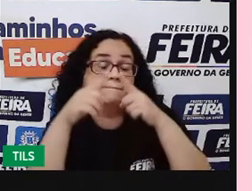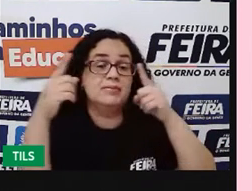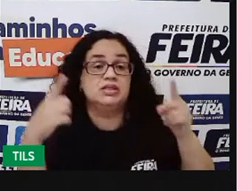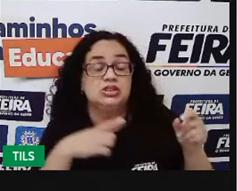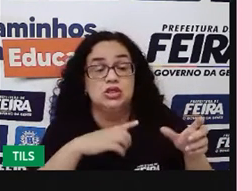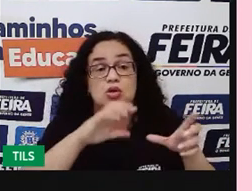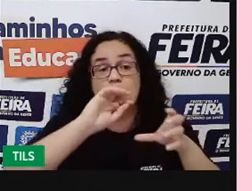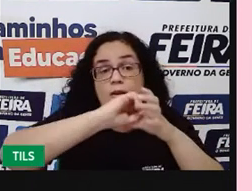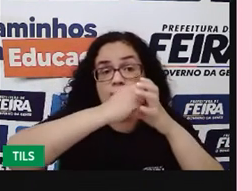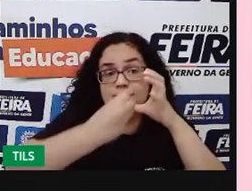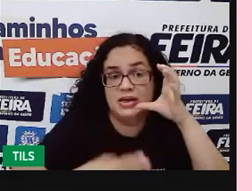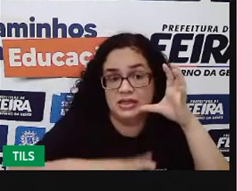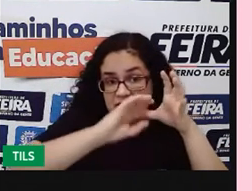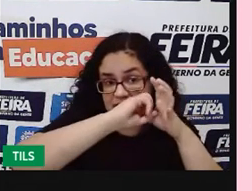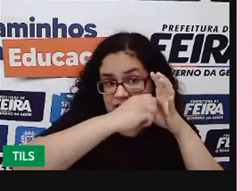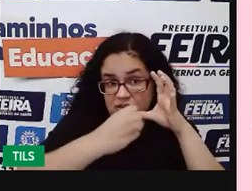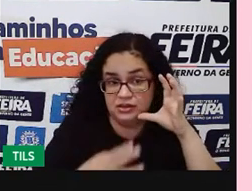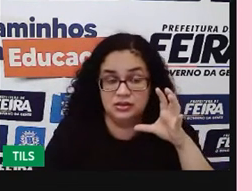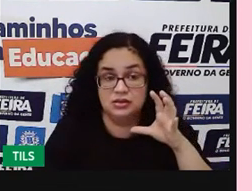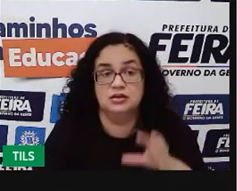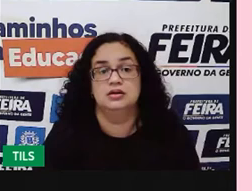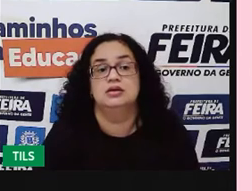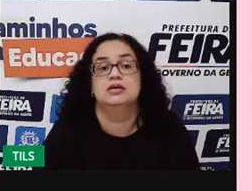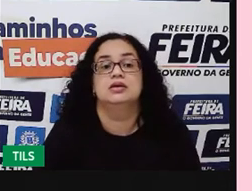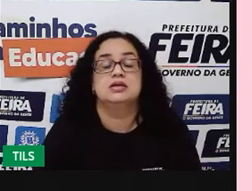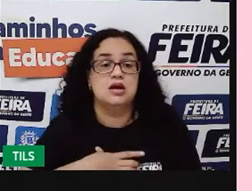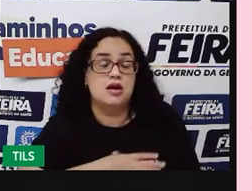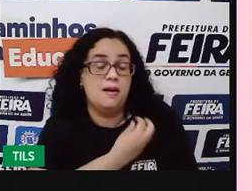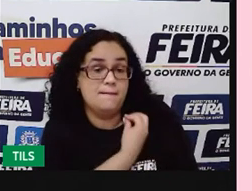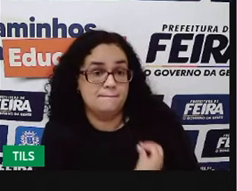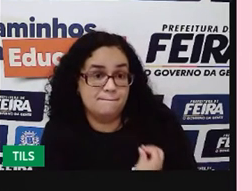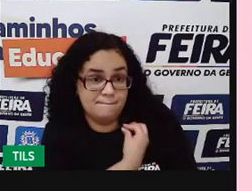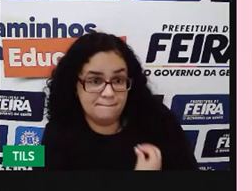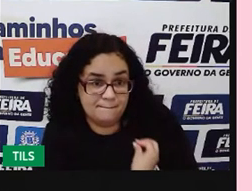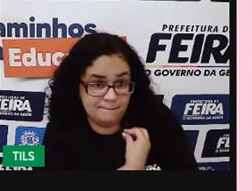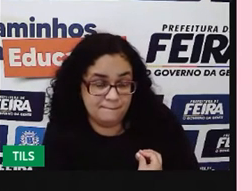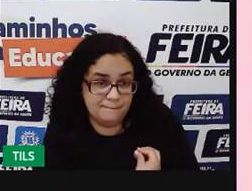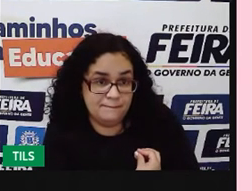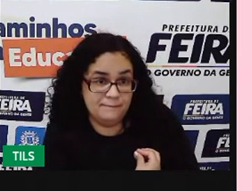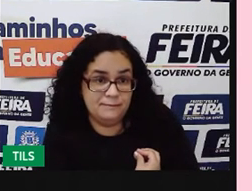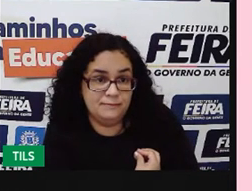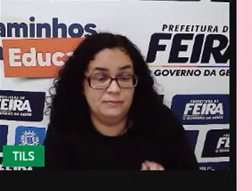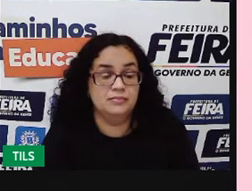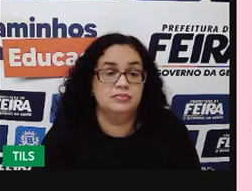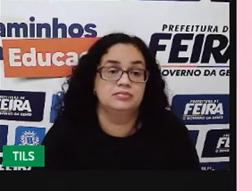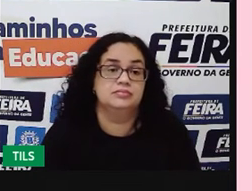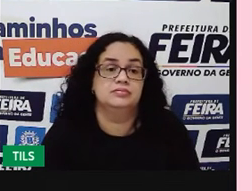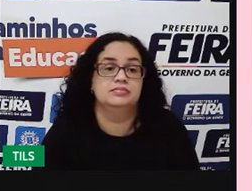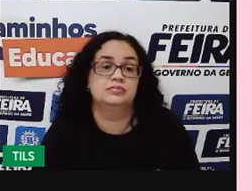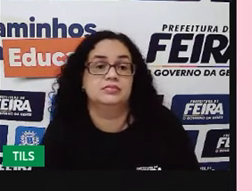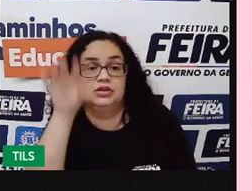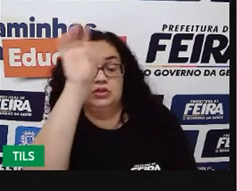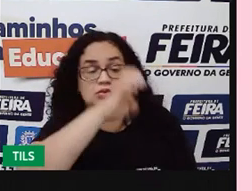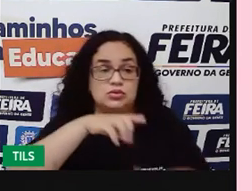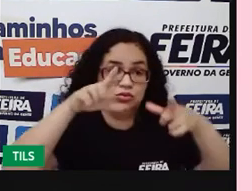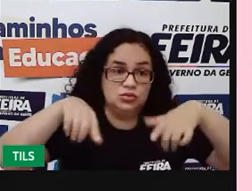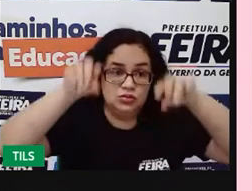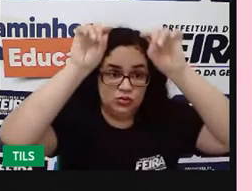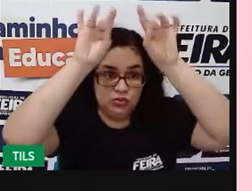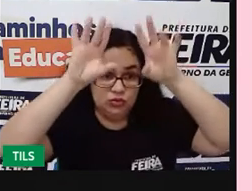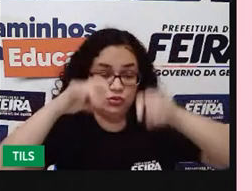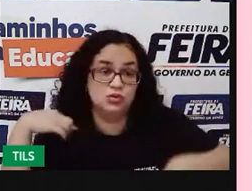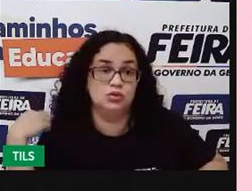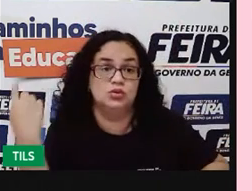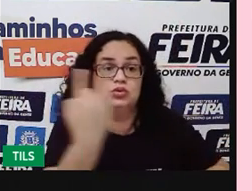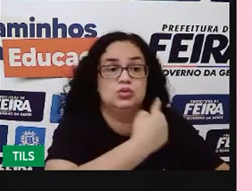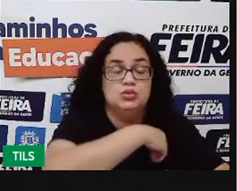característica de ser, estar presente, certo? Em uma região específica do nosso